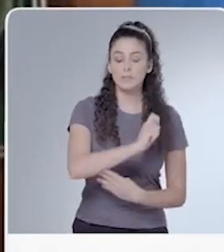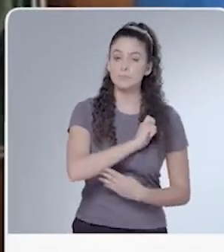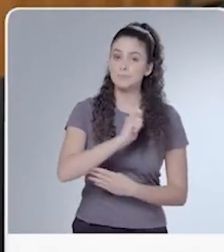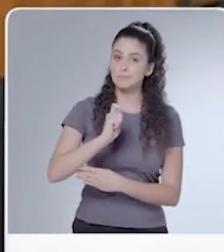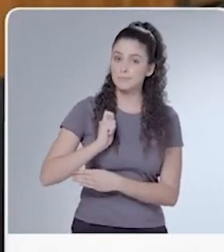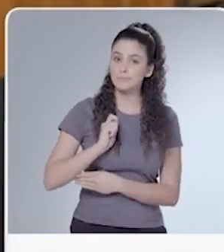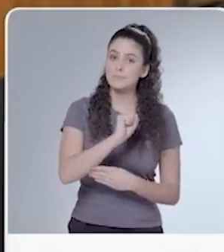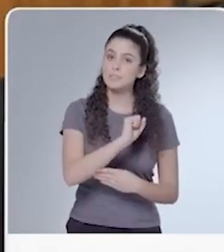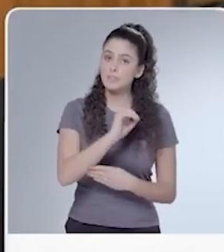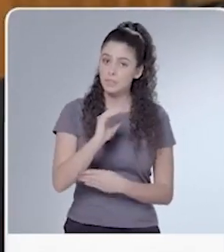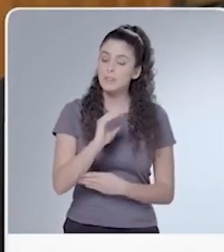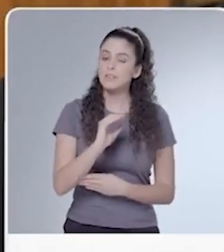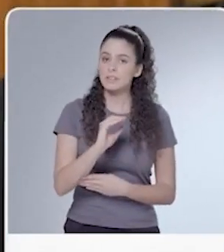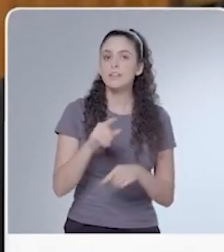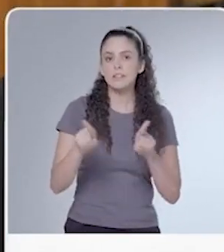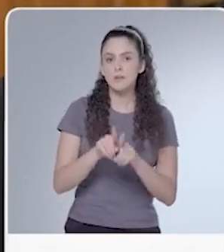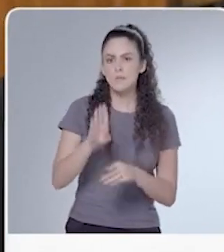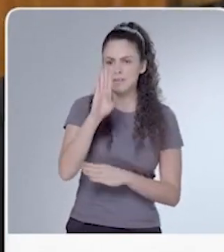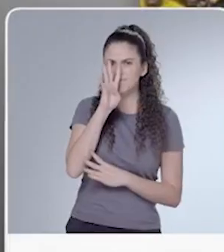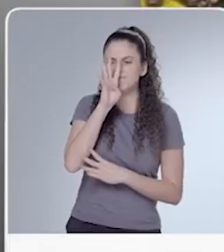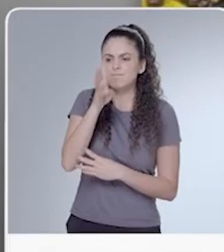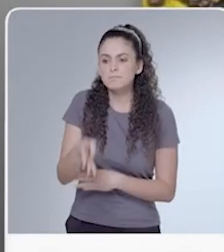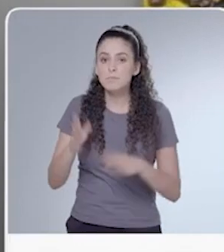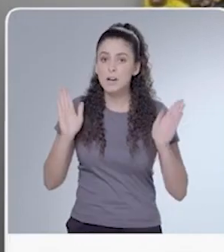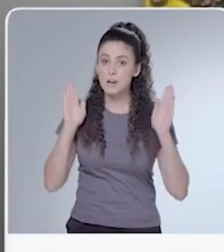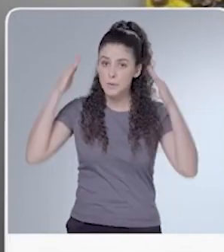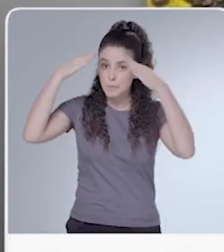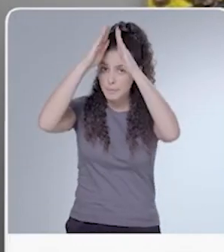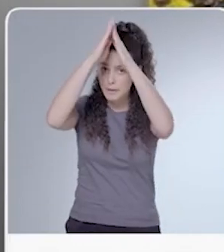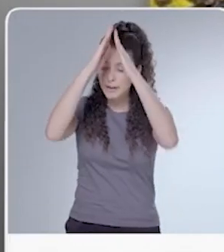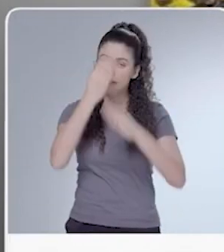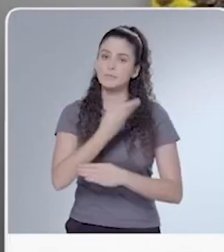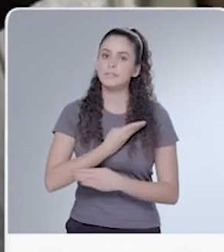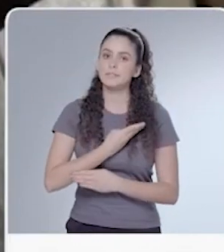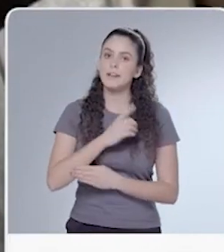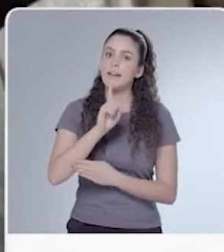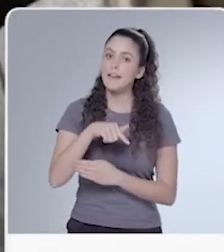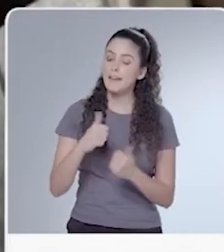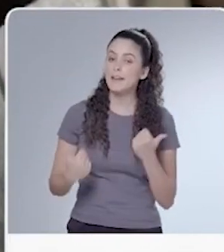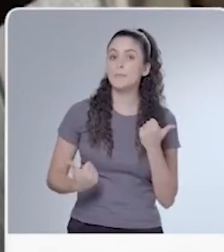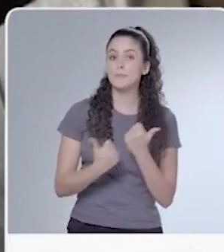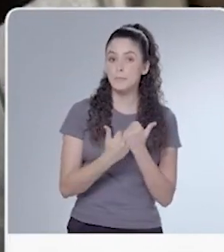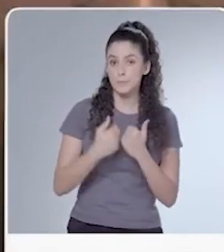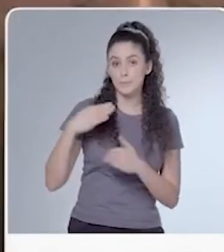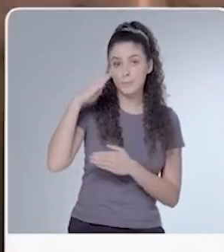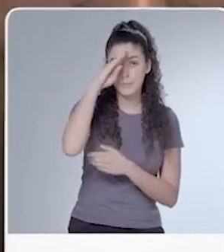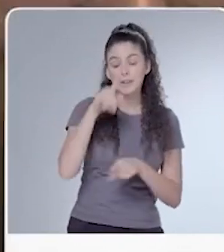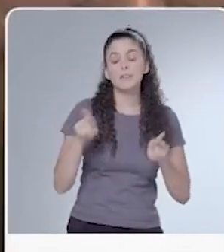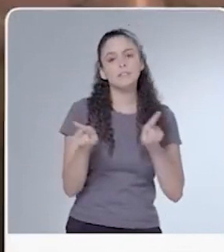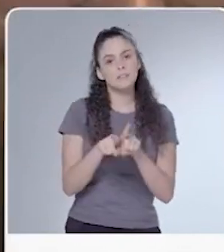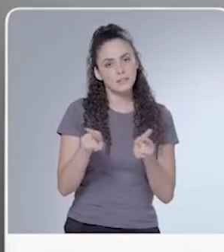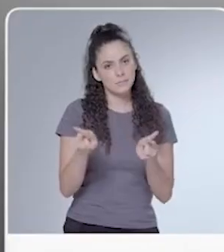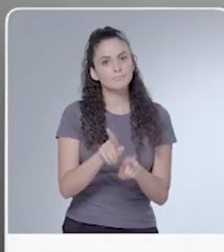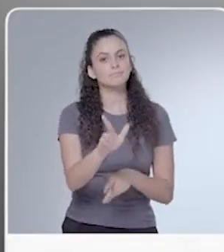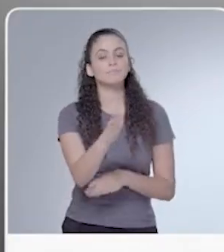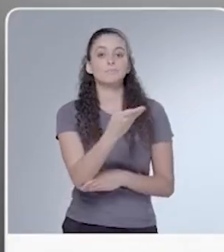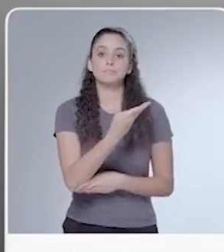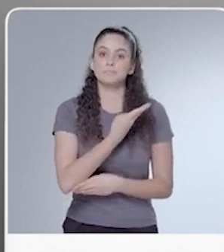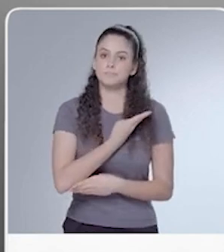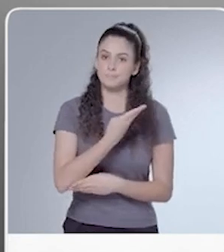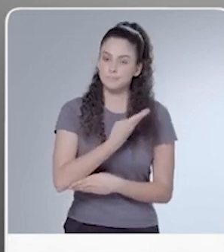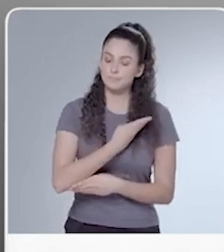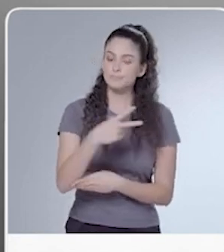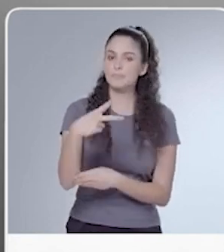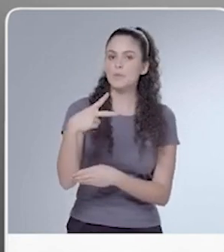catarinense, Dom Orlando Brandes e o Papa Francisco, é na verdade mais que um apoiador. Frederico Dávila é